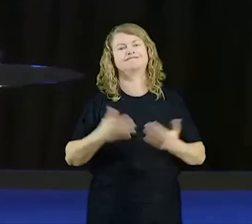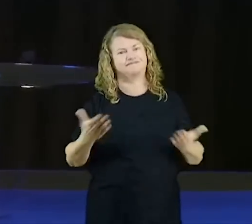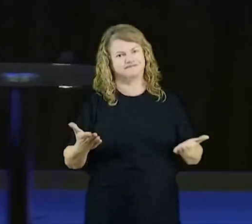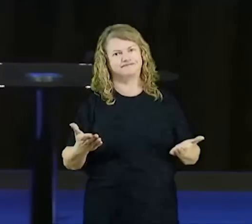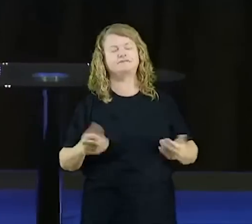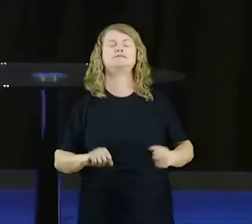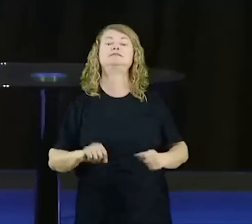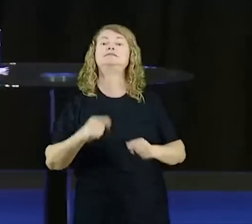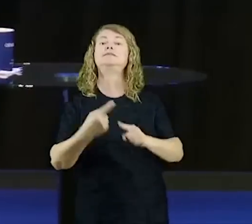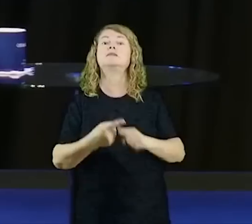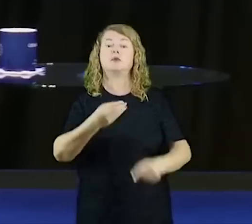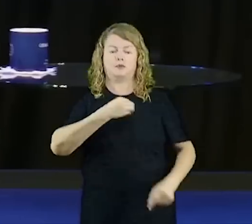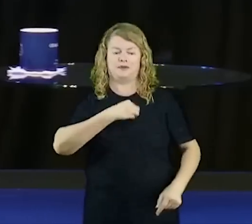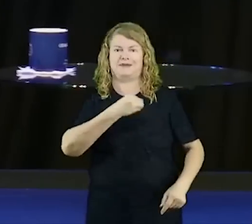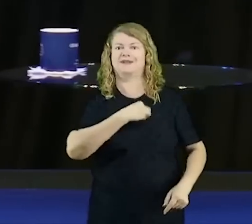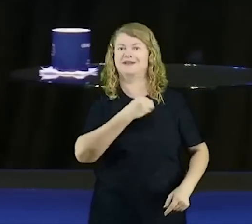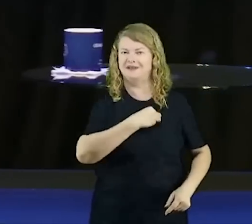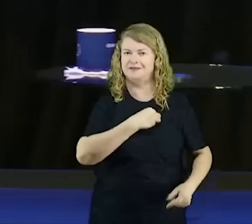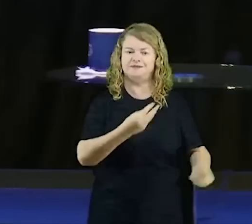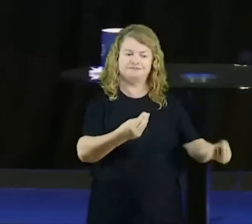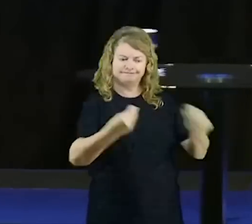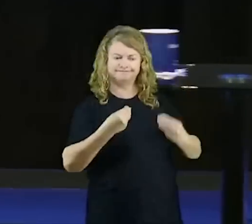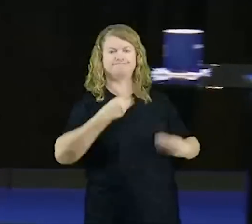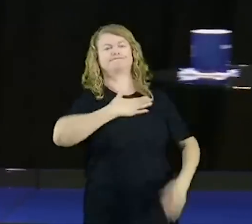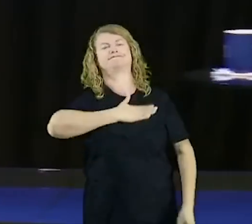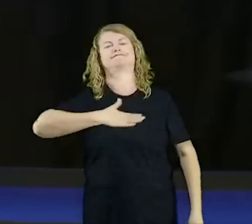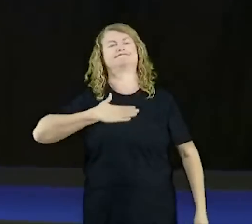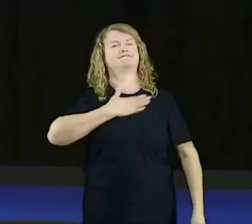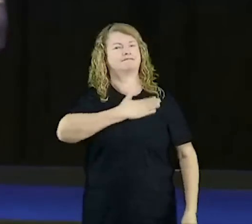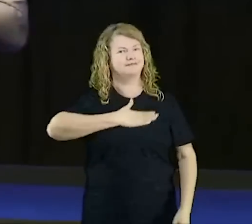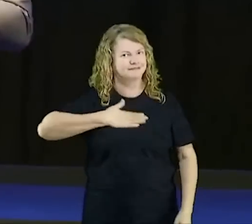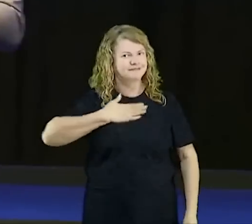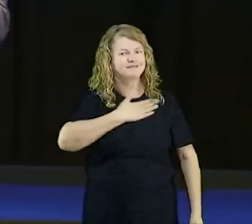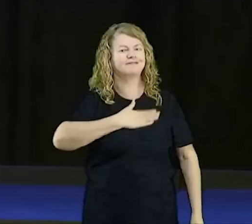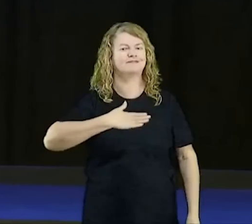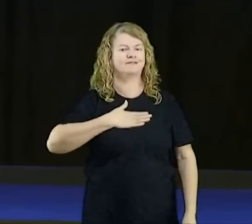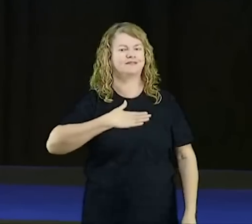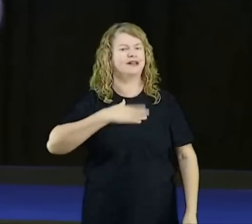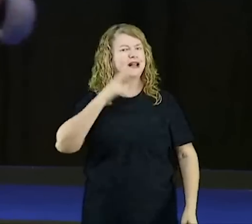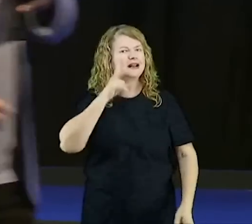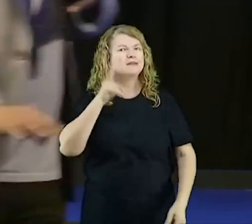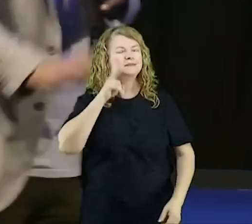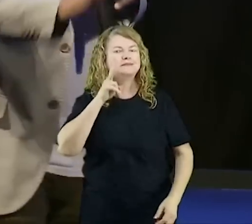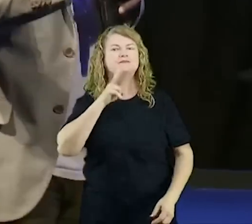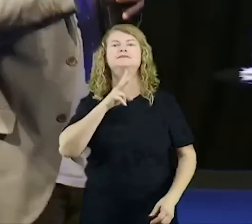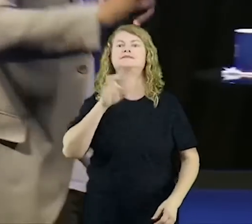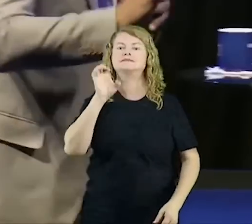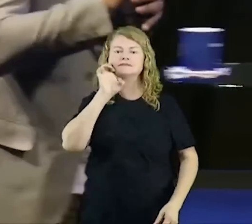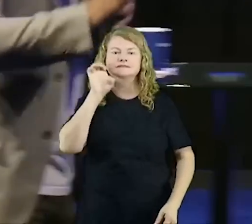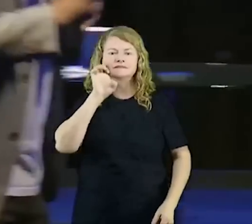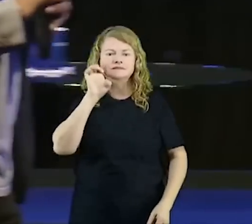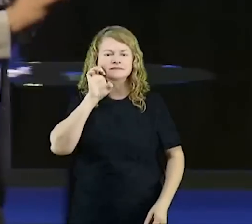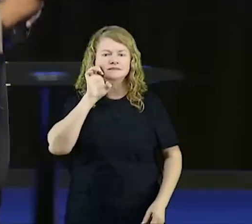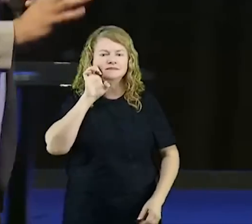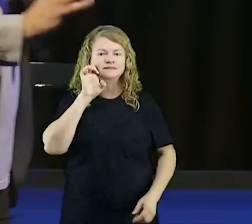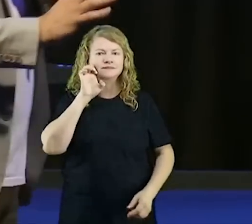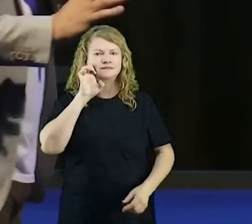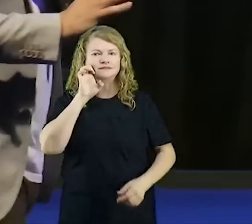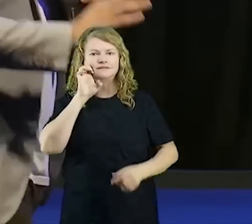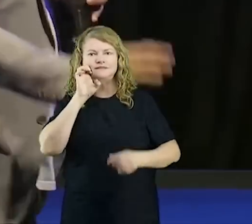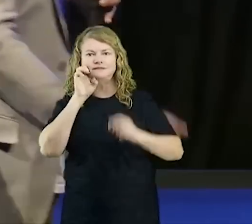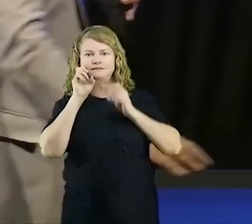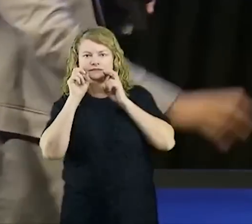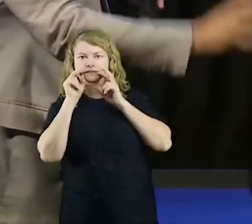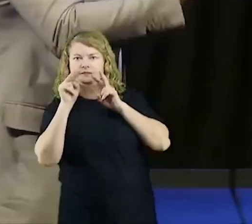Diga, pecado produz prazer. Quando Eva, viu a árvore, ela era boa de se olhar,